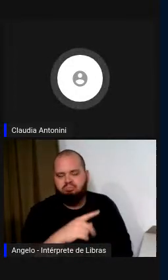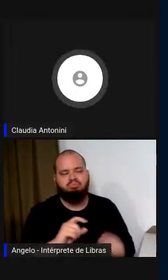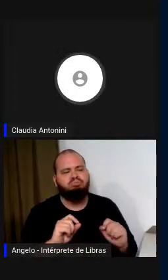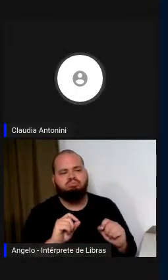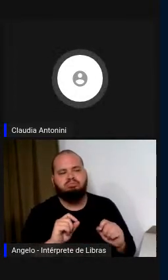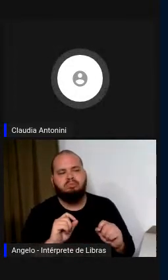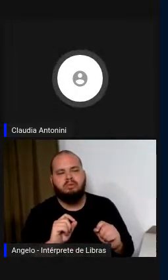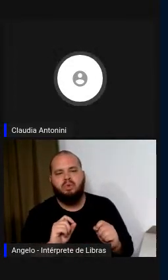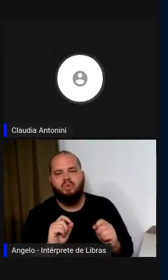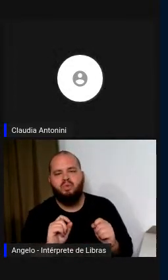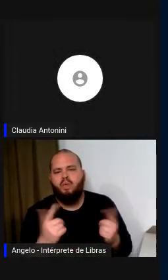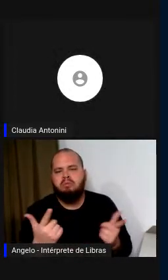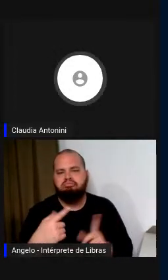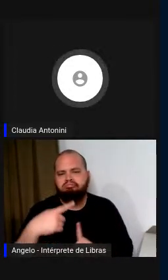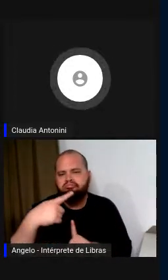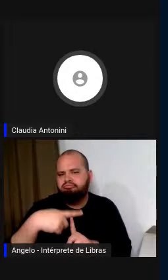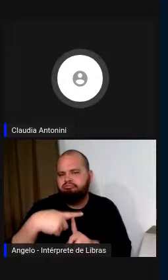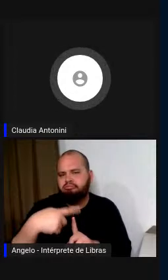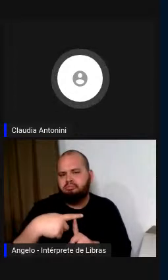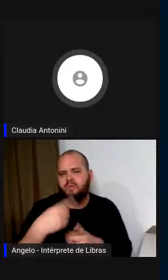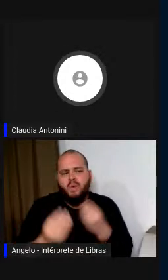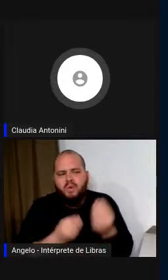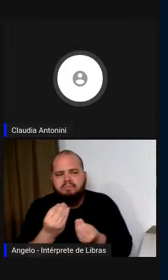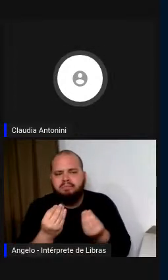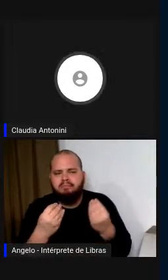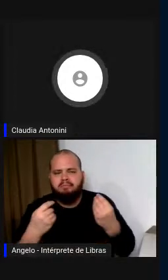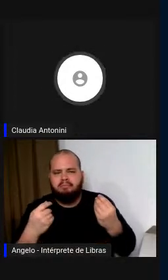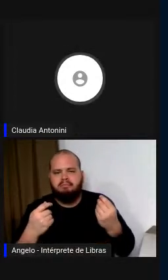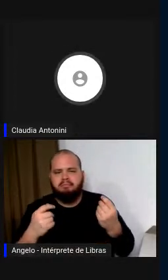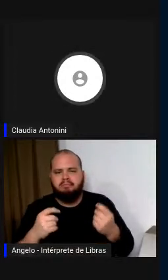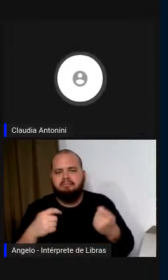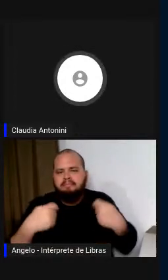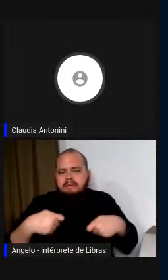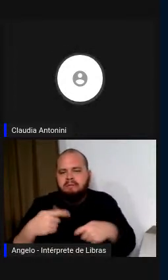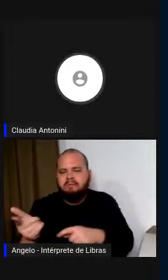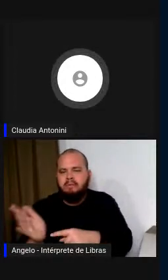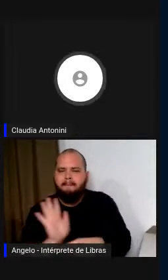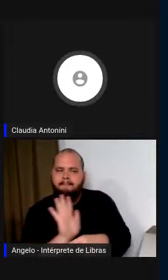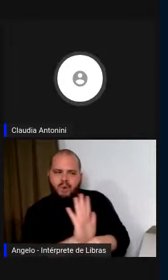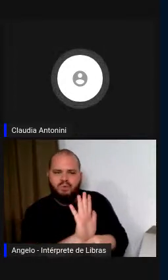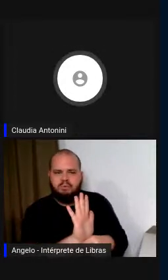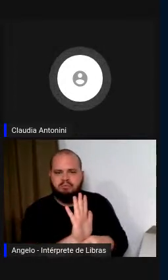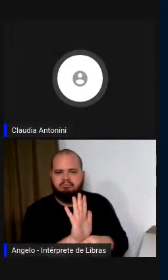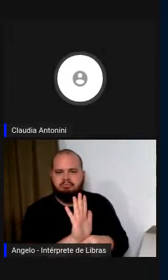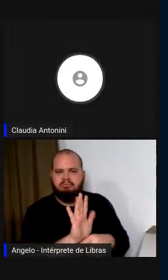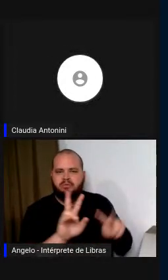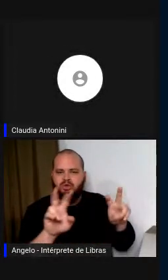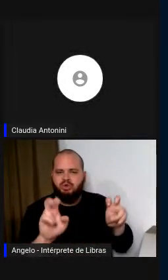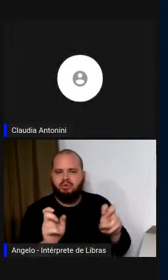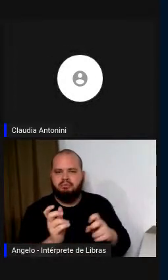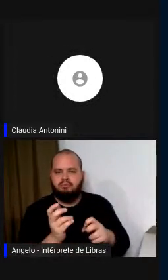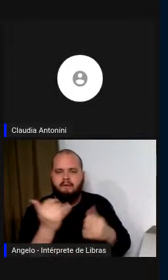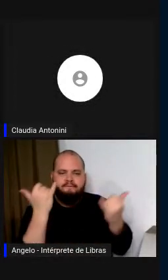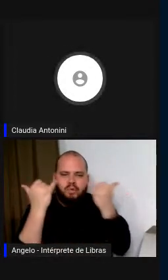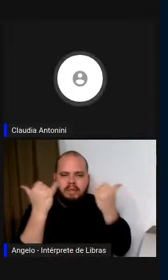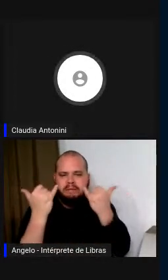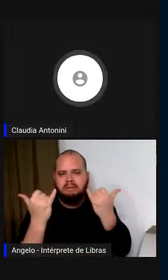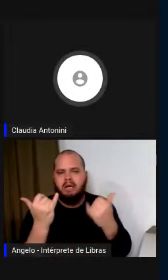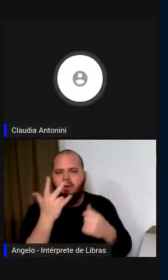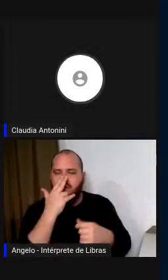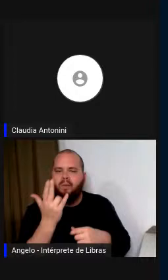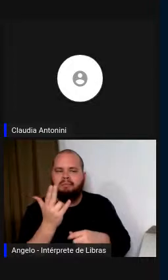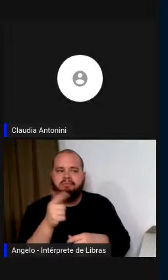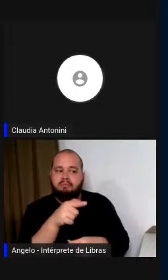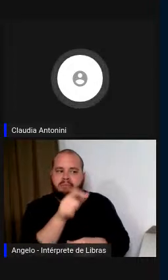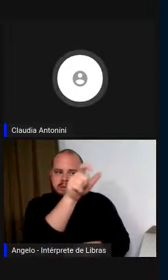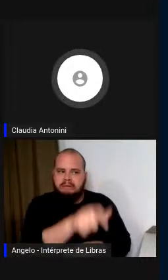quais deveriam ser, como deveriam ser apresentadas essas informações para que não perturbem, para que essas,